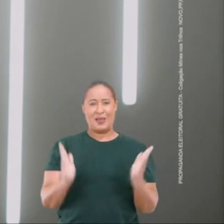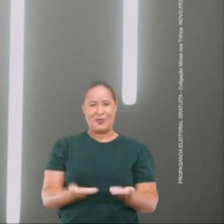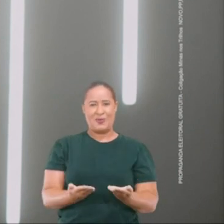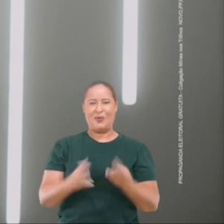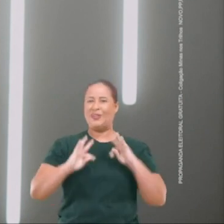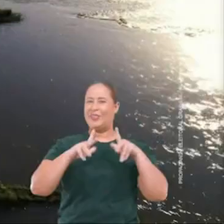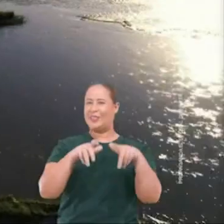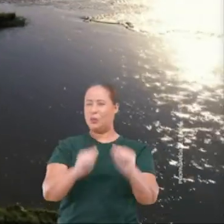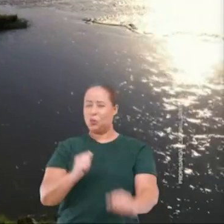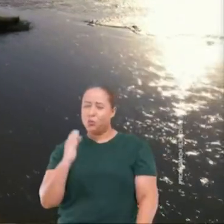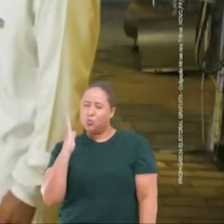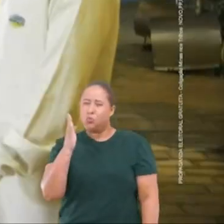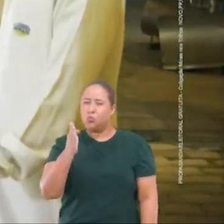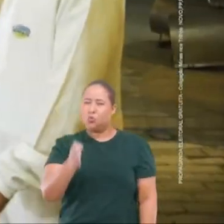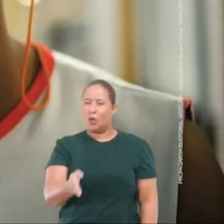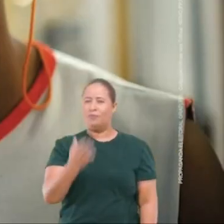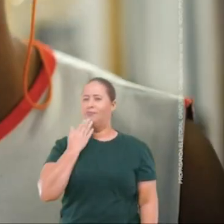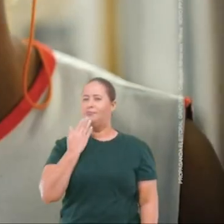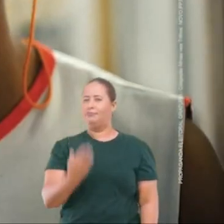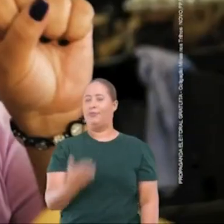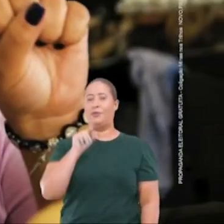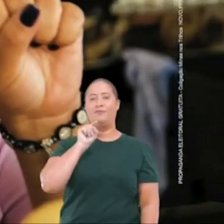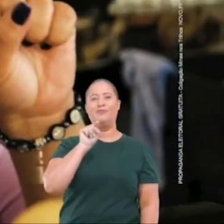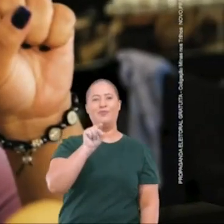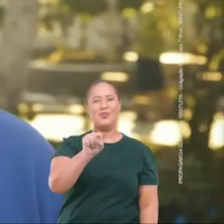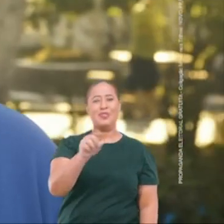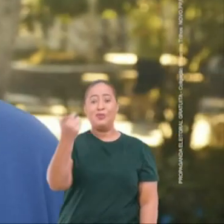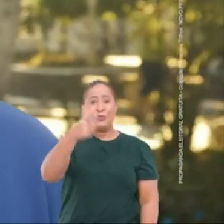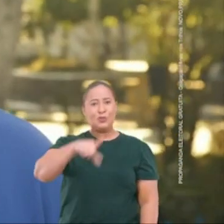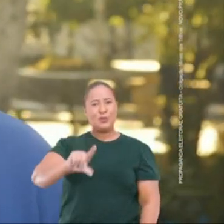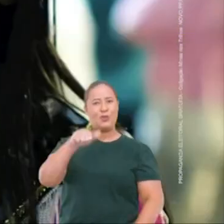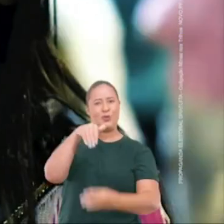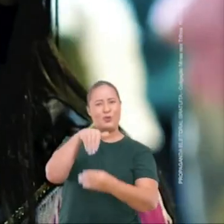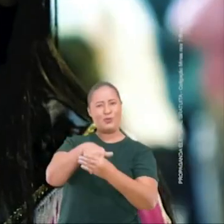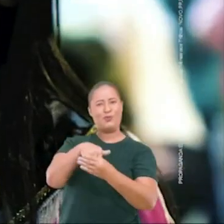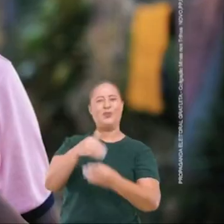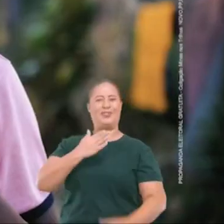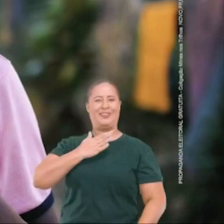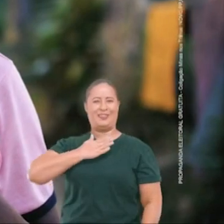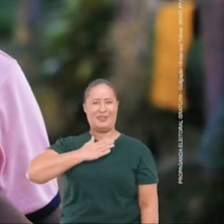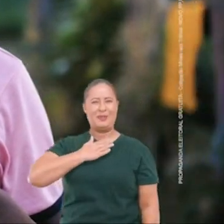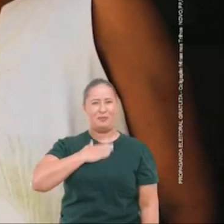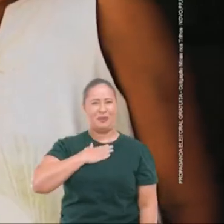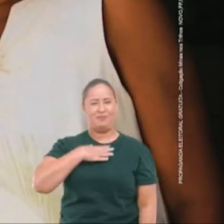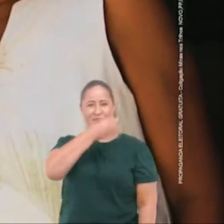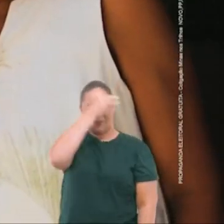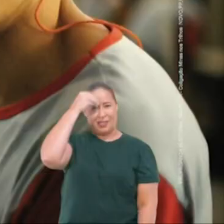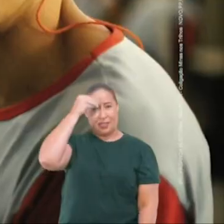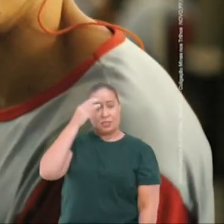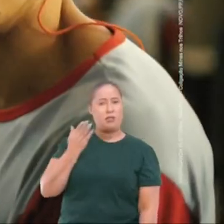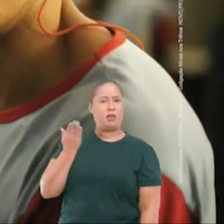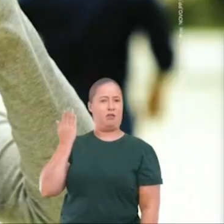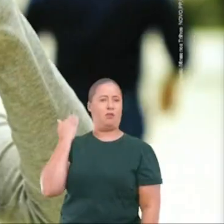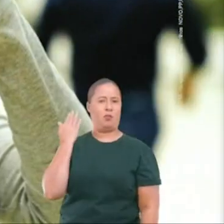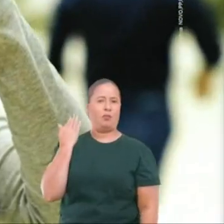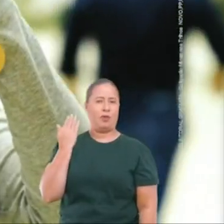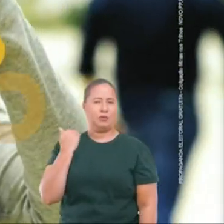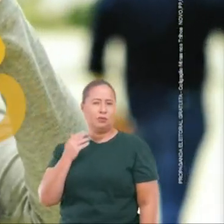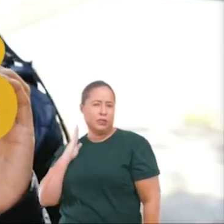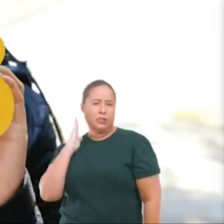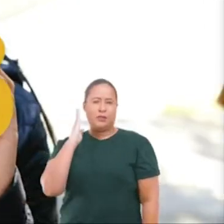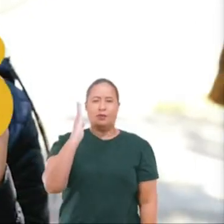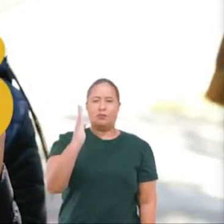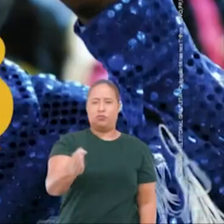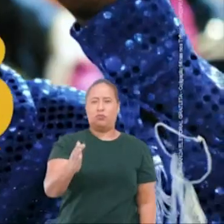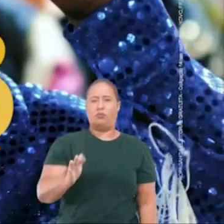entrando nos trilhos, te peço mais um voto de confiança para deixar a velha política no passado